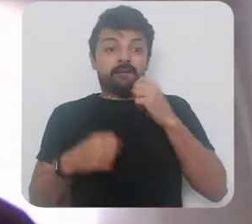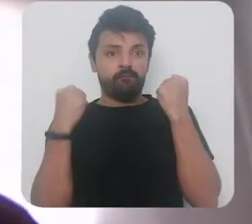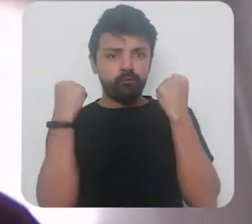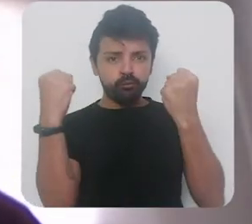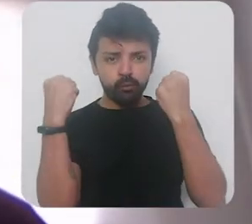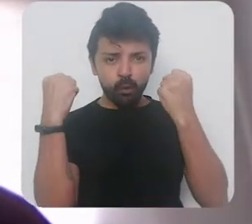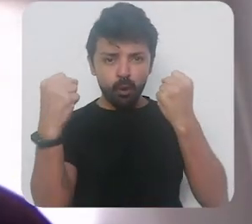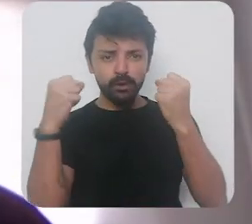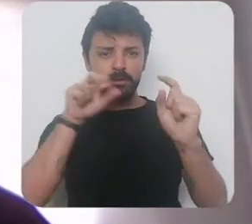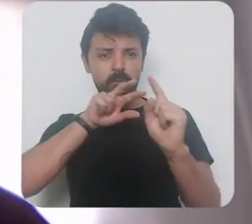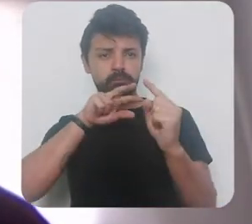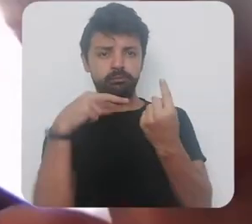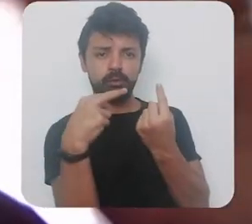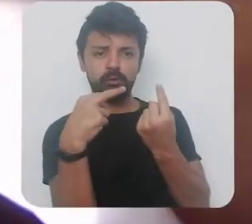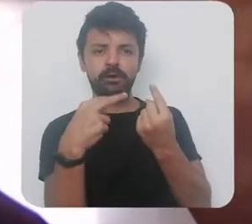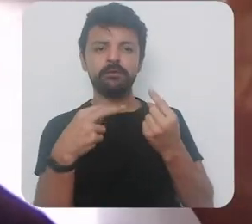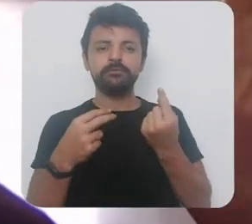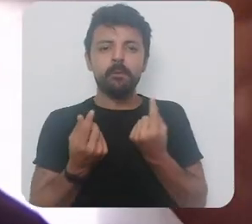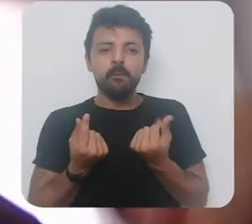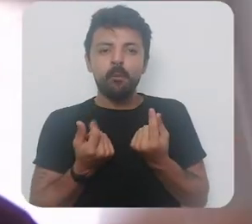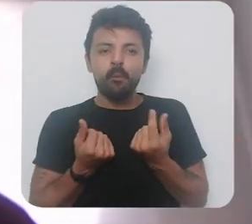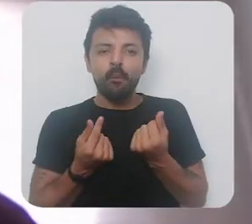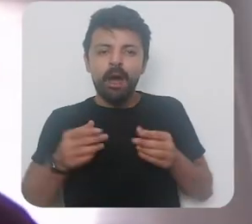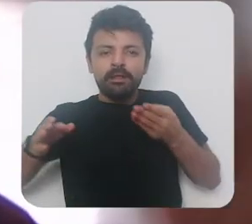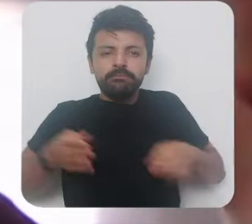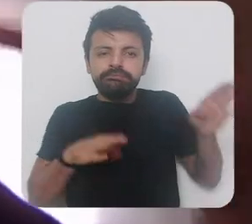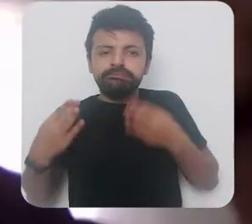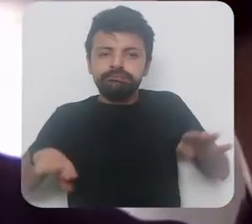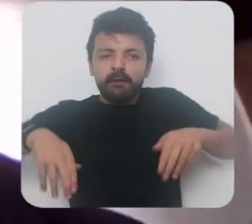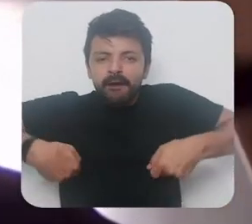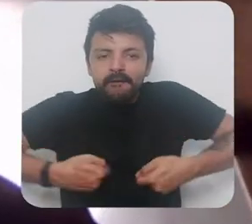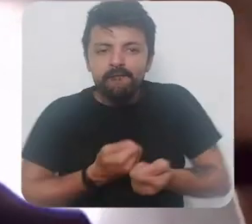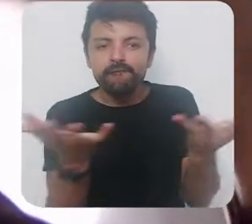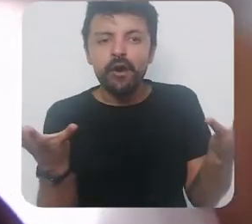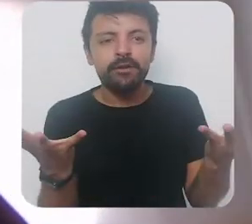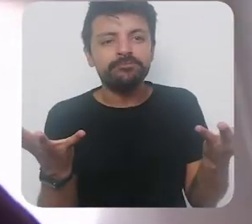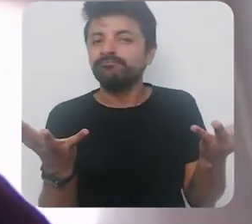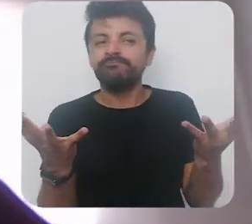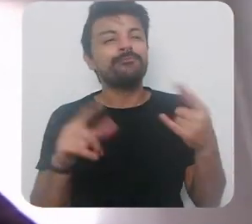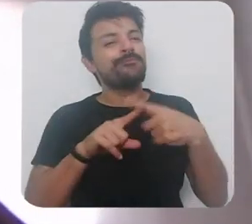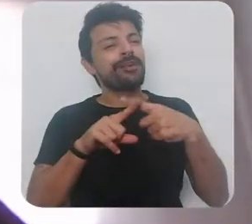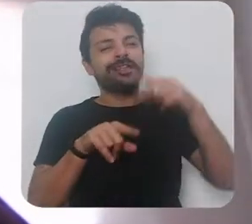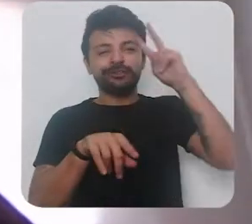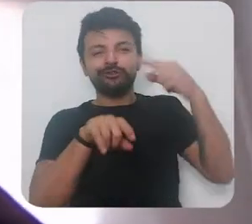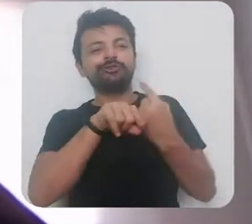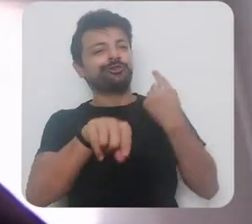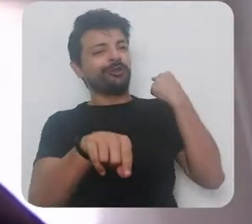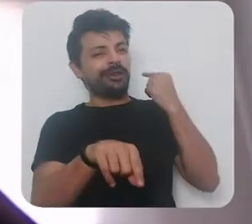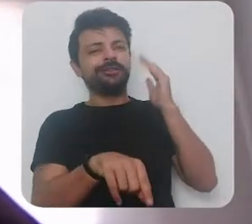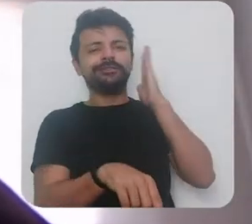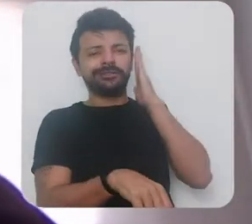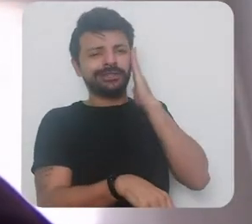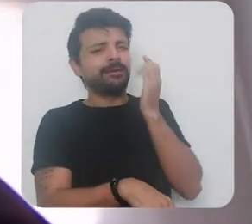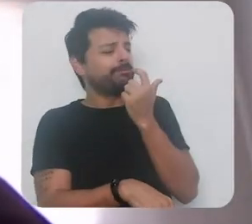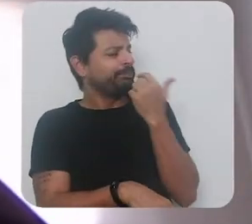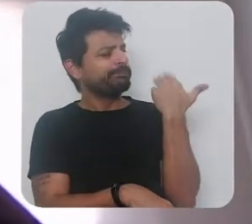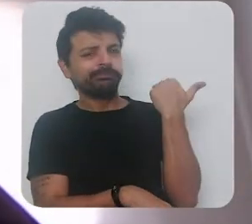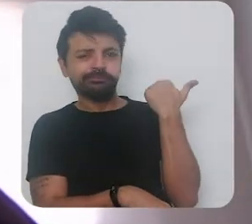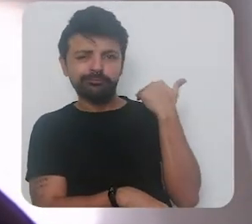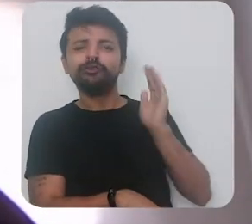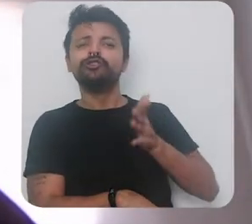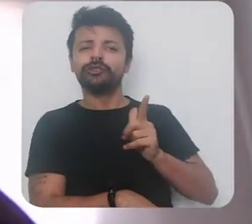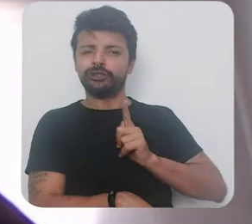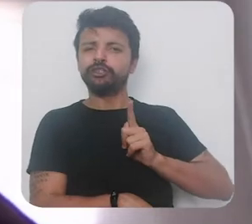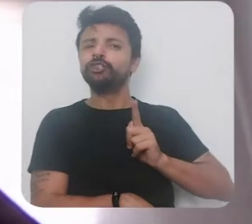ponto de vista de emissão de moeda digamos assim em função do nosso próprio histórico que não é tão antigo tão antigo assim de